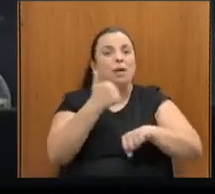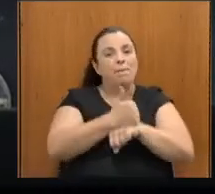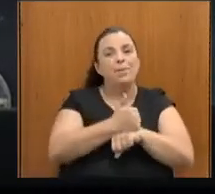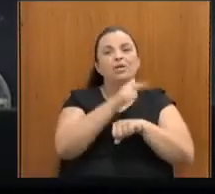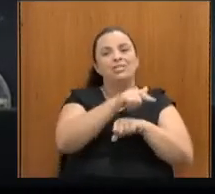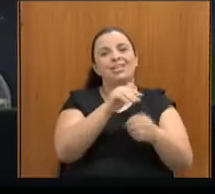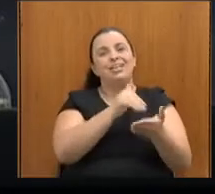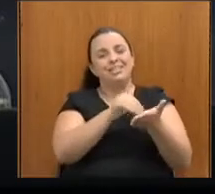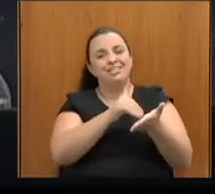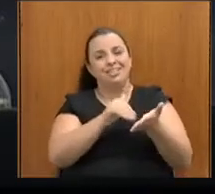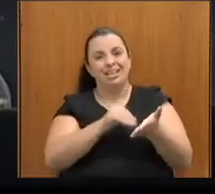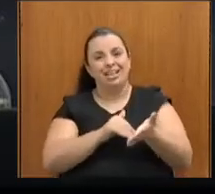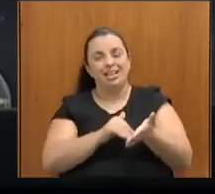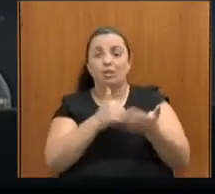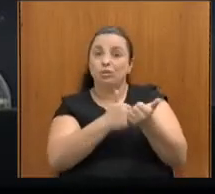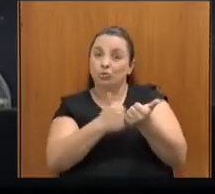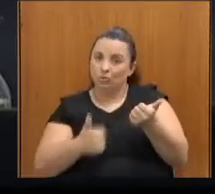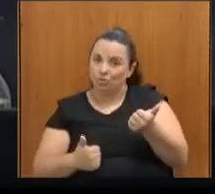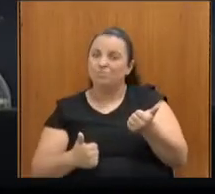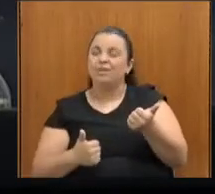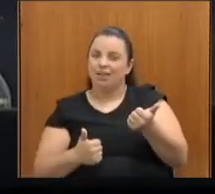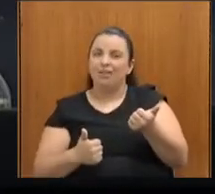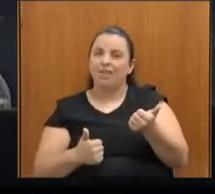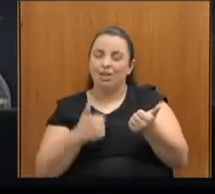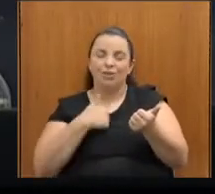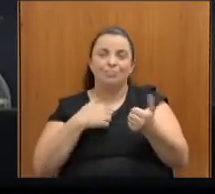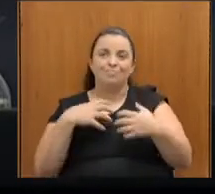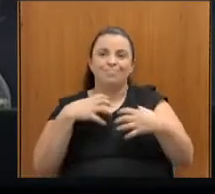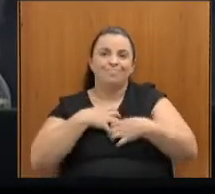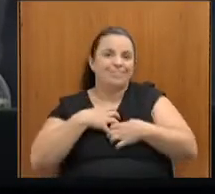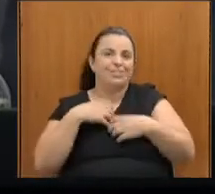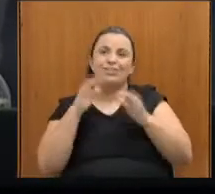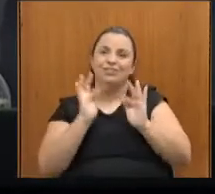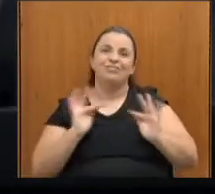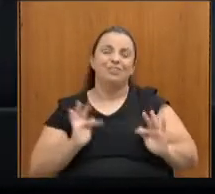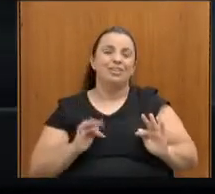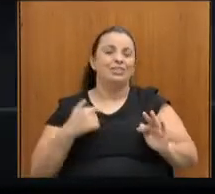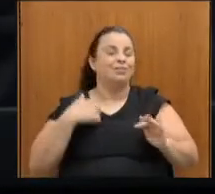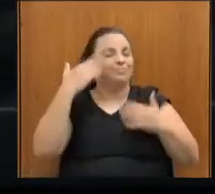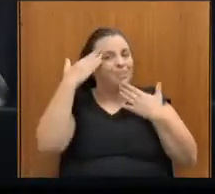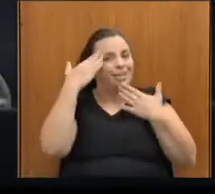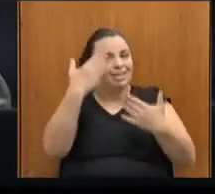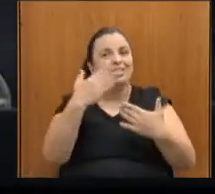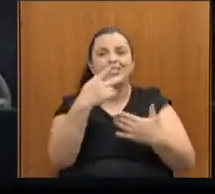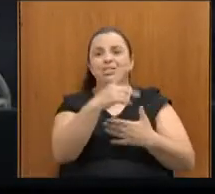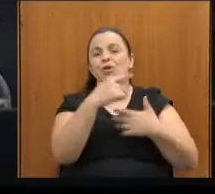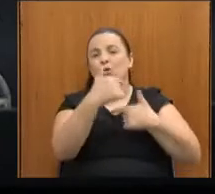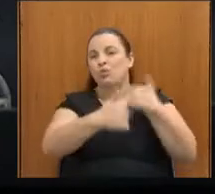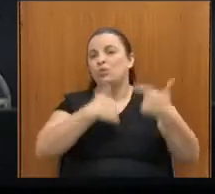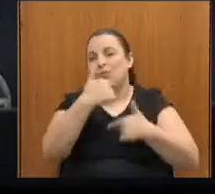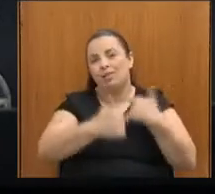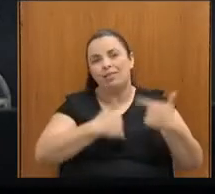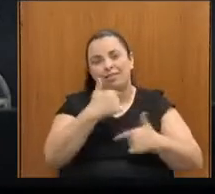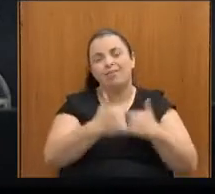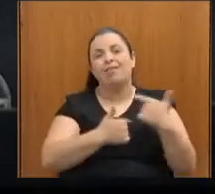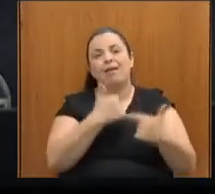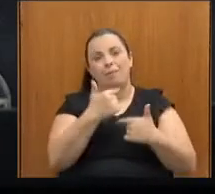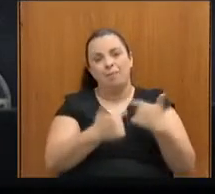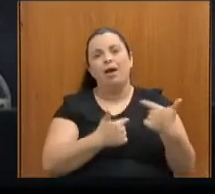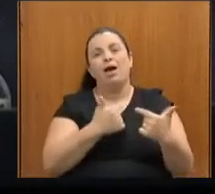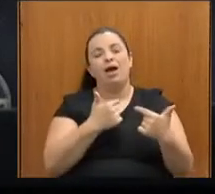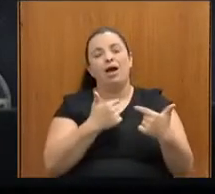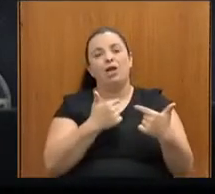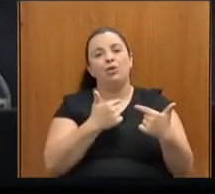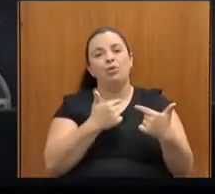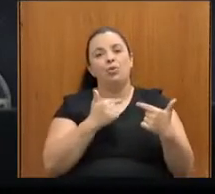como secretário, subsecretário e a gente só tem a agradecer tudo o você vem fazendo em prol